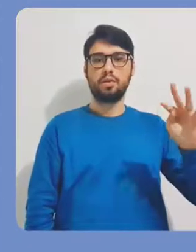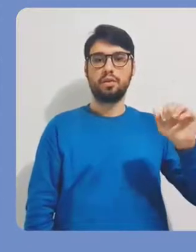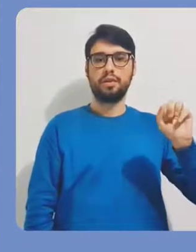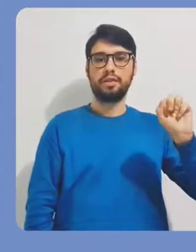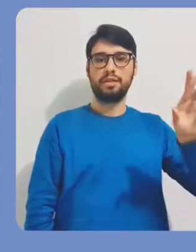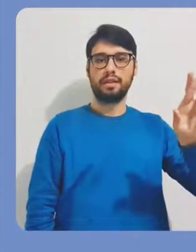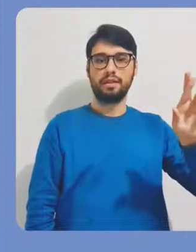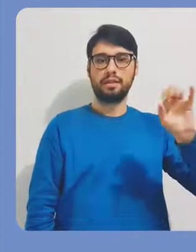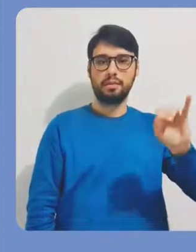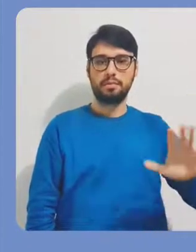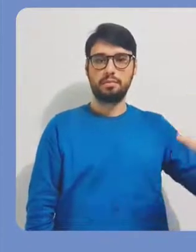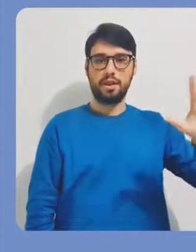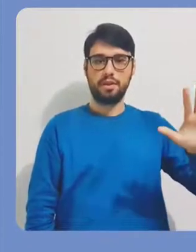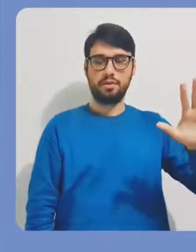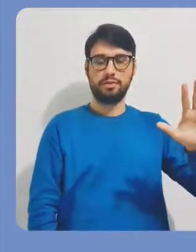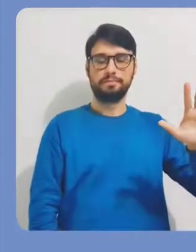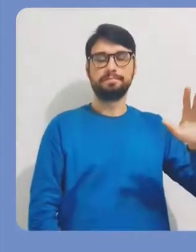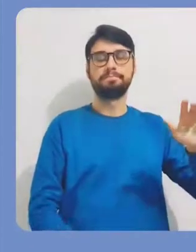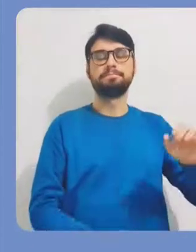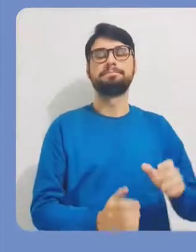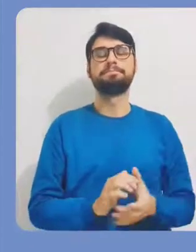clico aqui em recortar imagem.